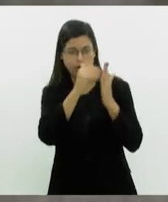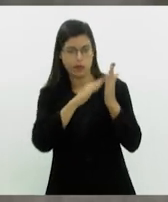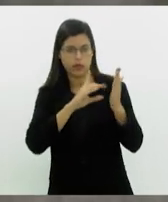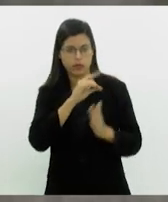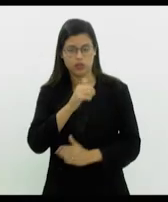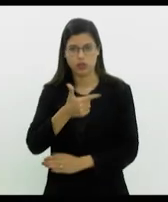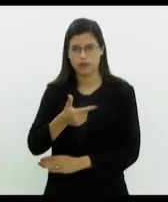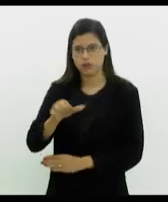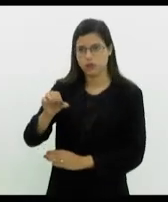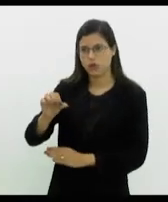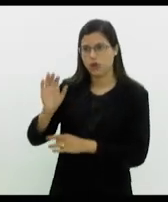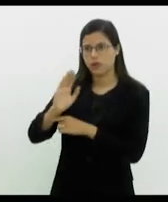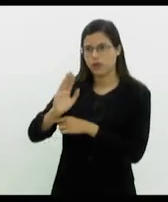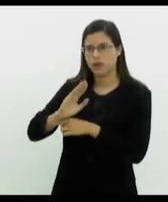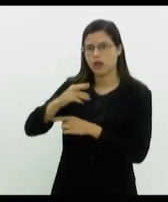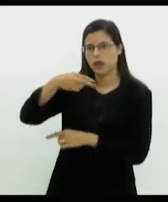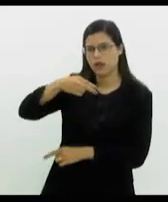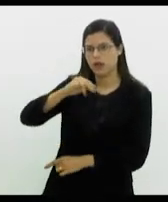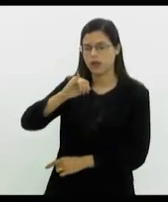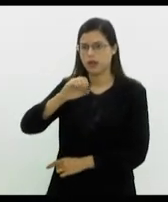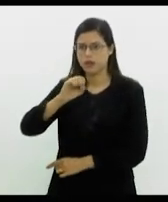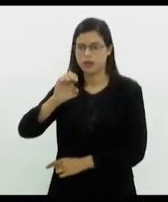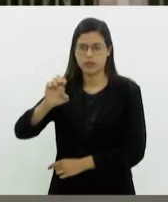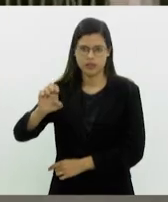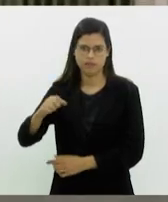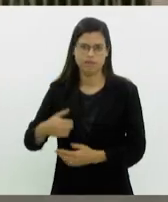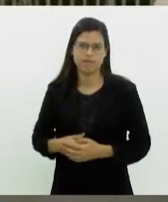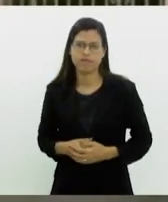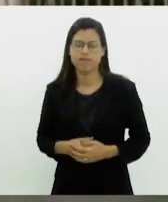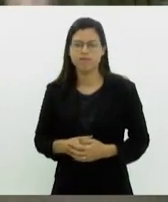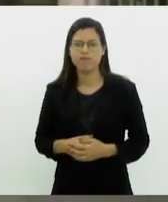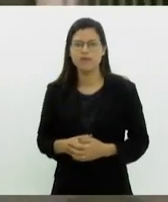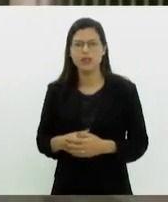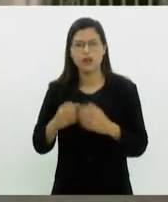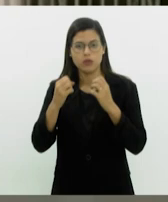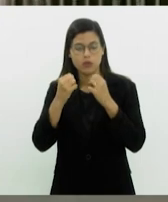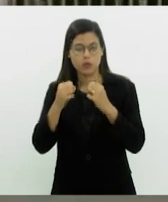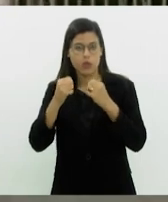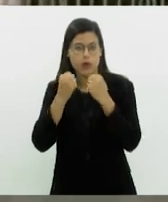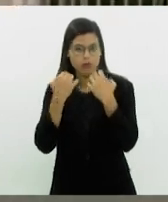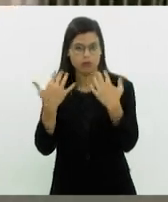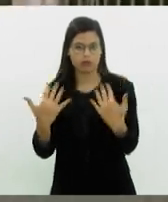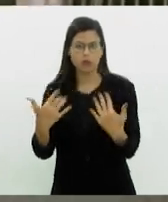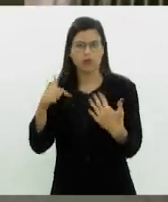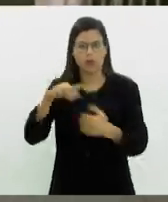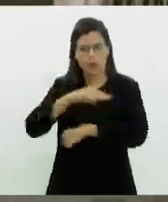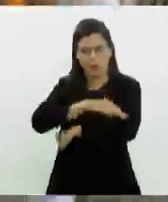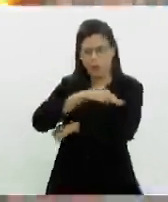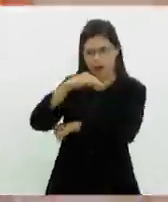será exibido o filme Nise da Silveira, O Coração da Loucura, no auditório do Paço Municipal de Macaé.